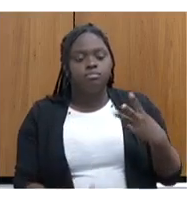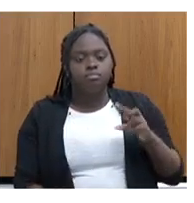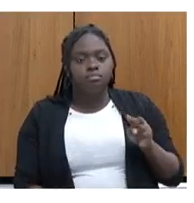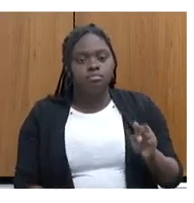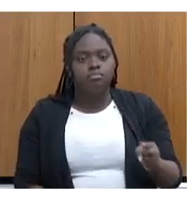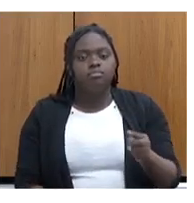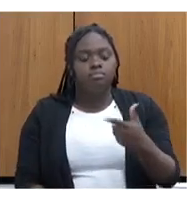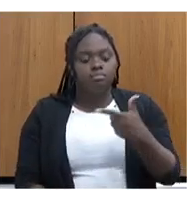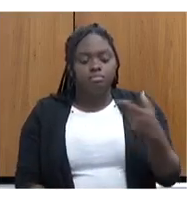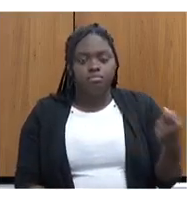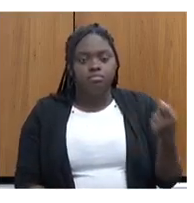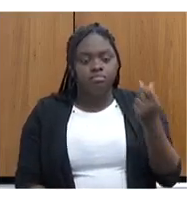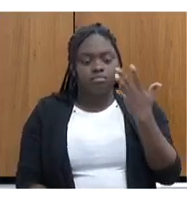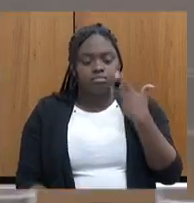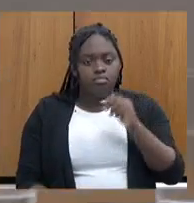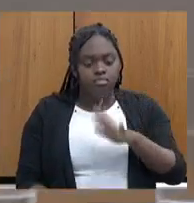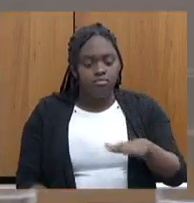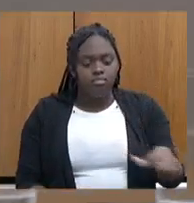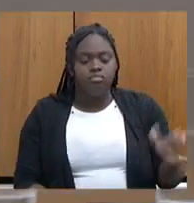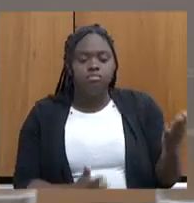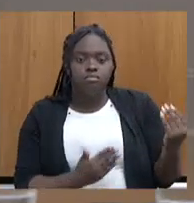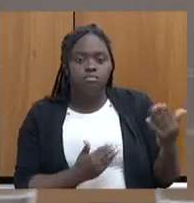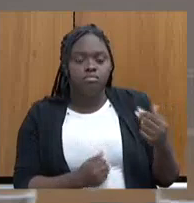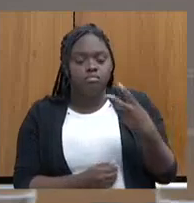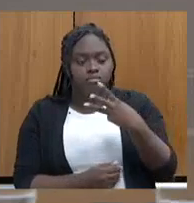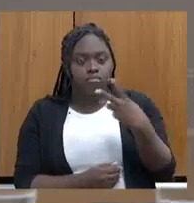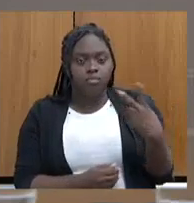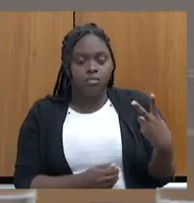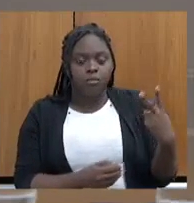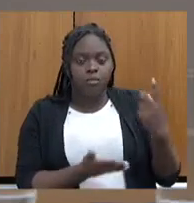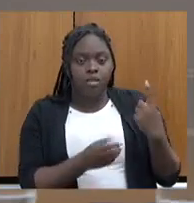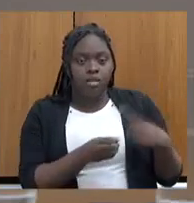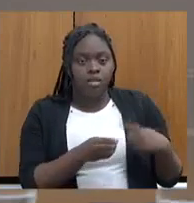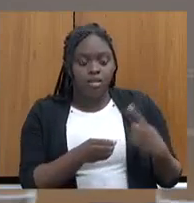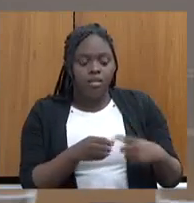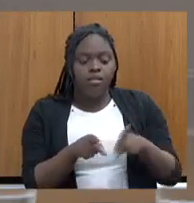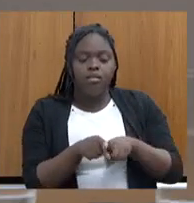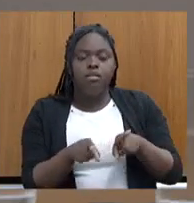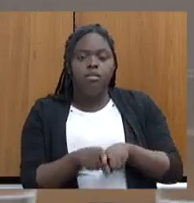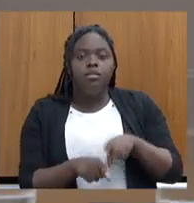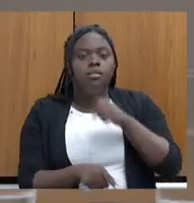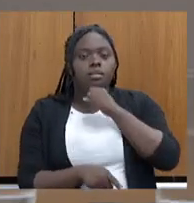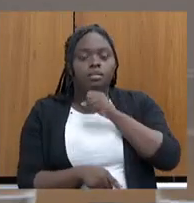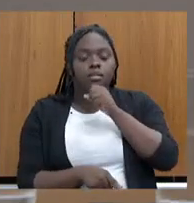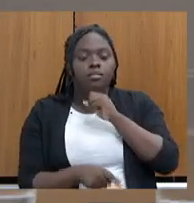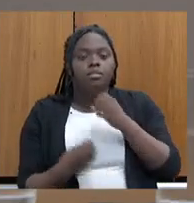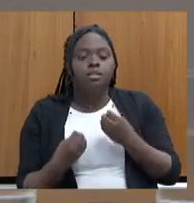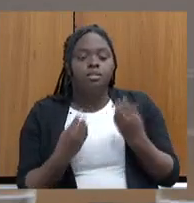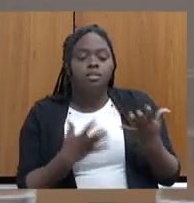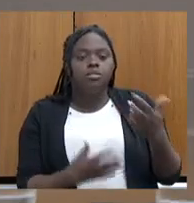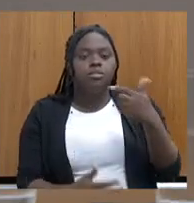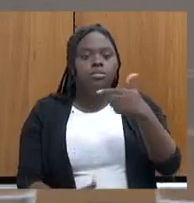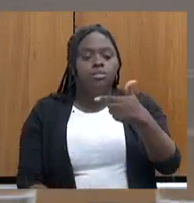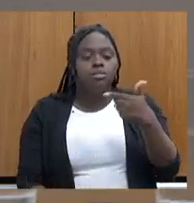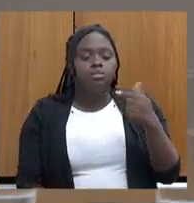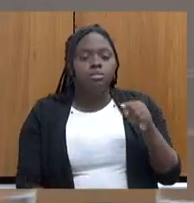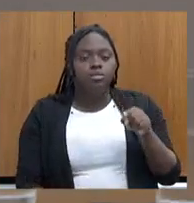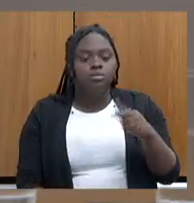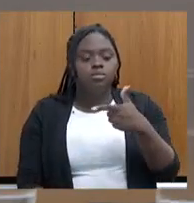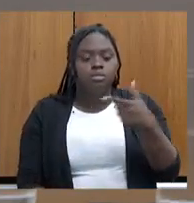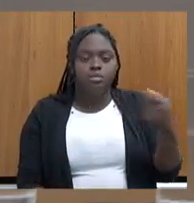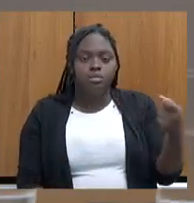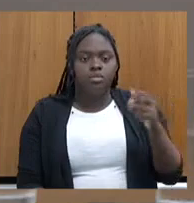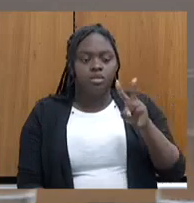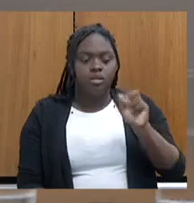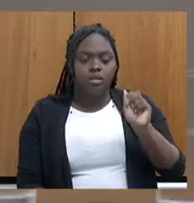adolescentes em 32 municípios. E também para idosos, que nós oferecemos 2.200 vagas disponíveis, estão